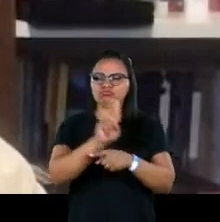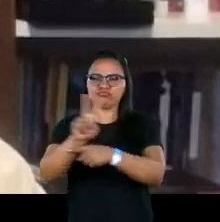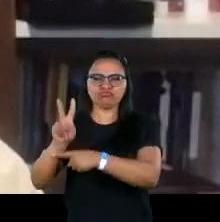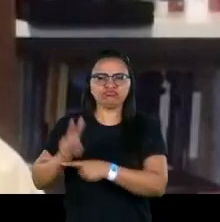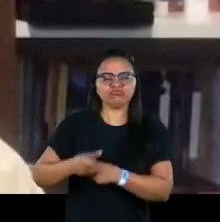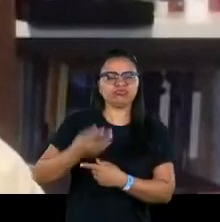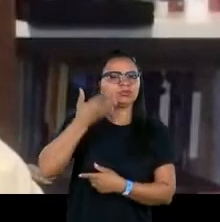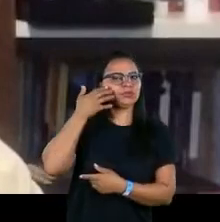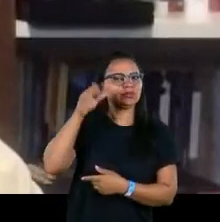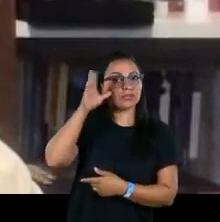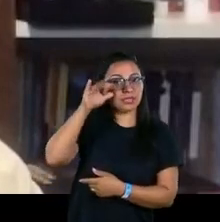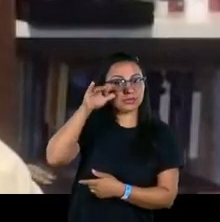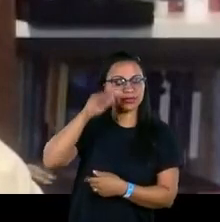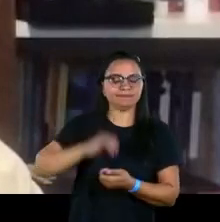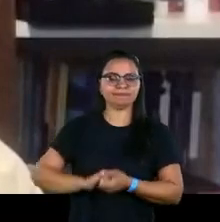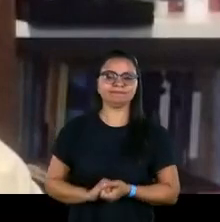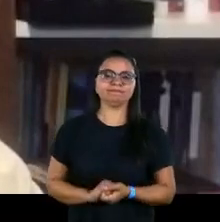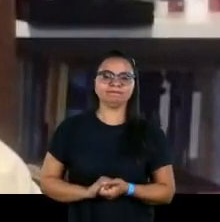Bom,